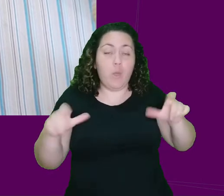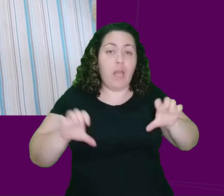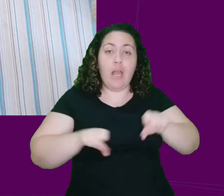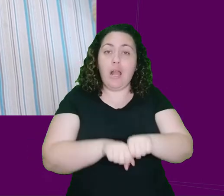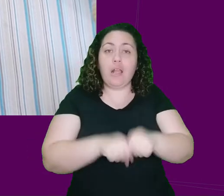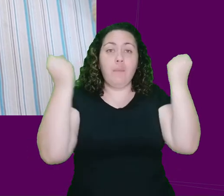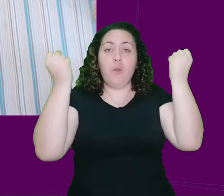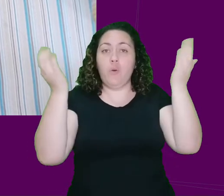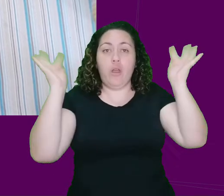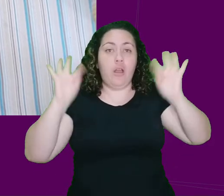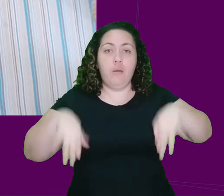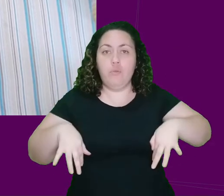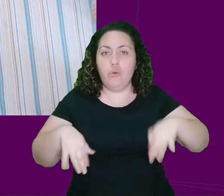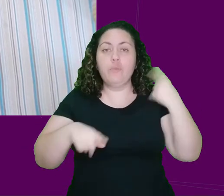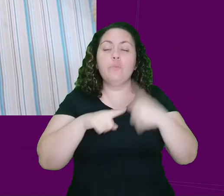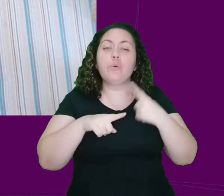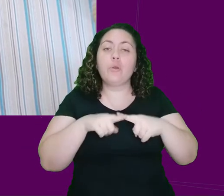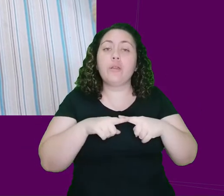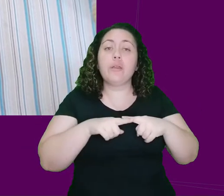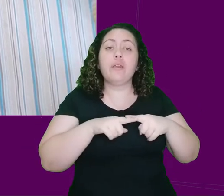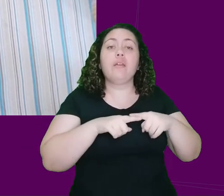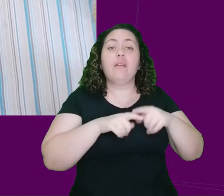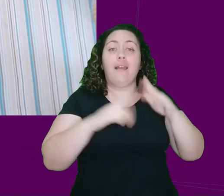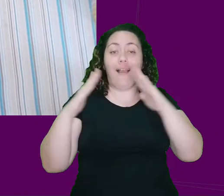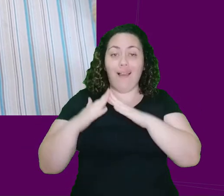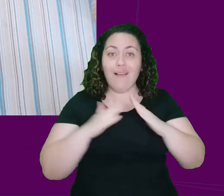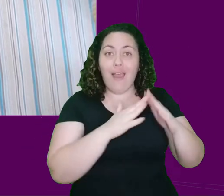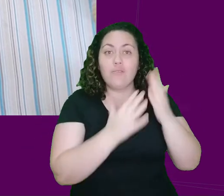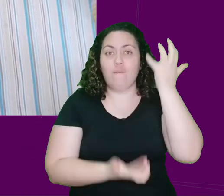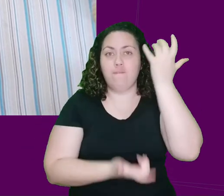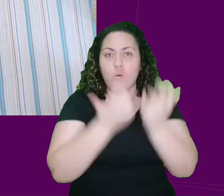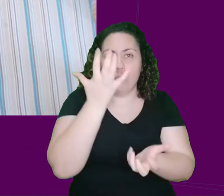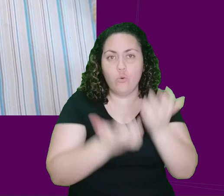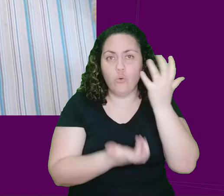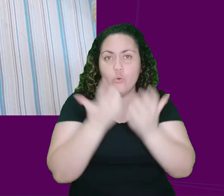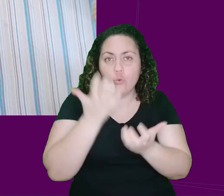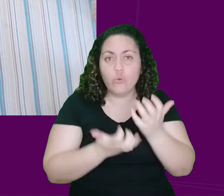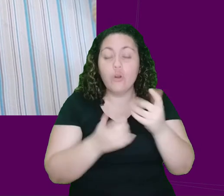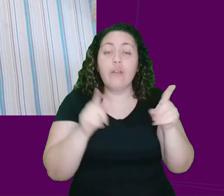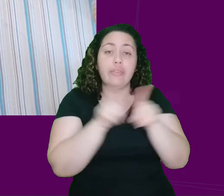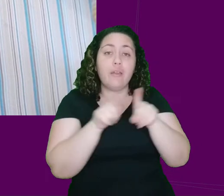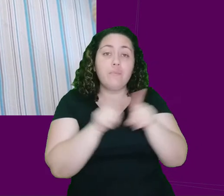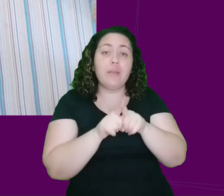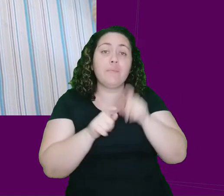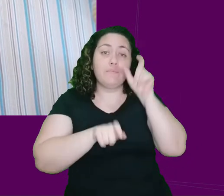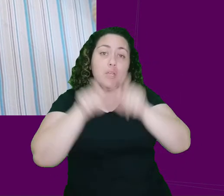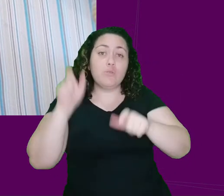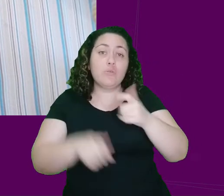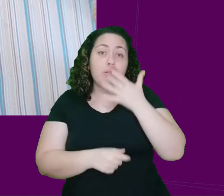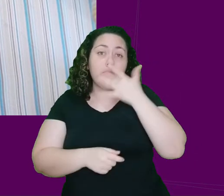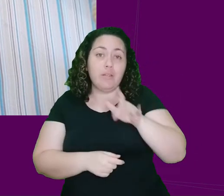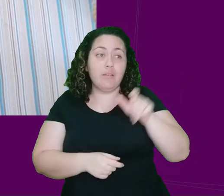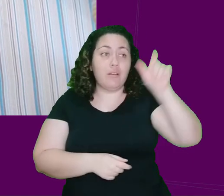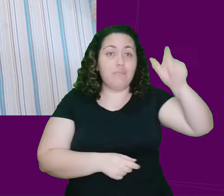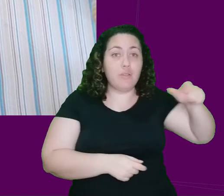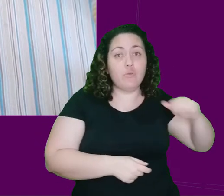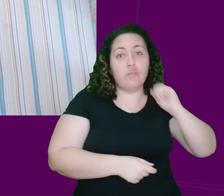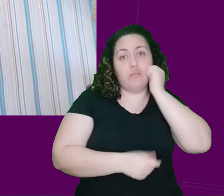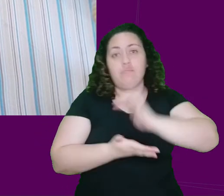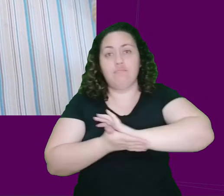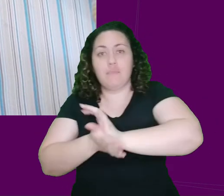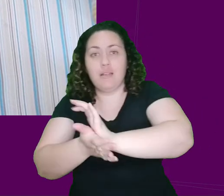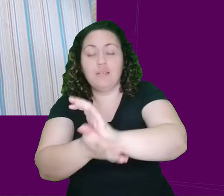Então, as casas dos brancos eram queimadas, eles próprios foram assassinados, as mulheres brancas passaram a ser